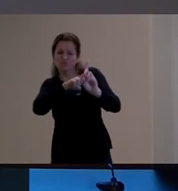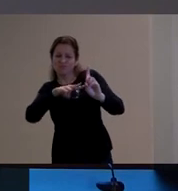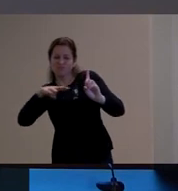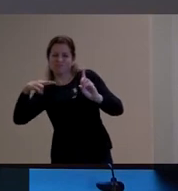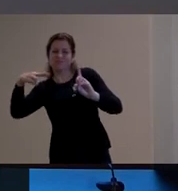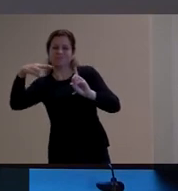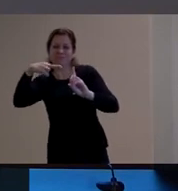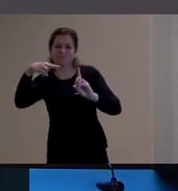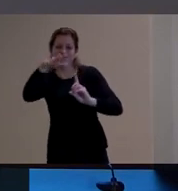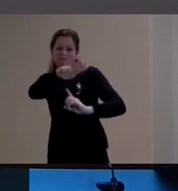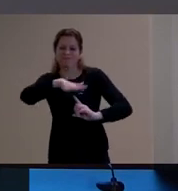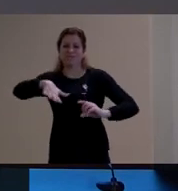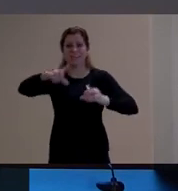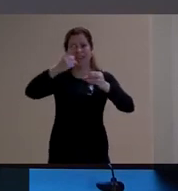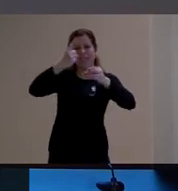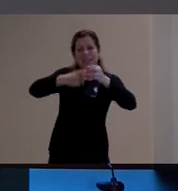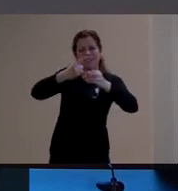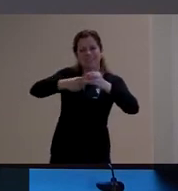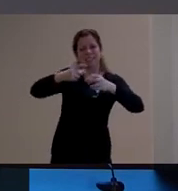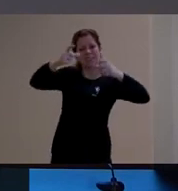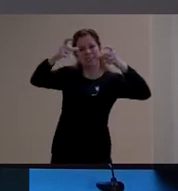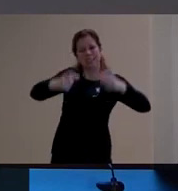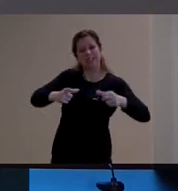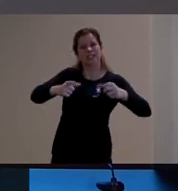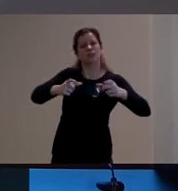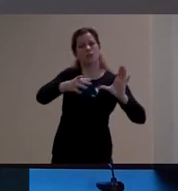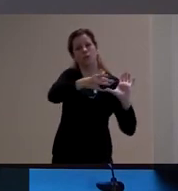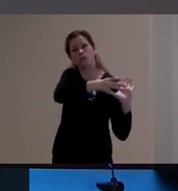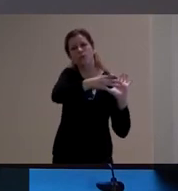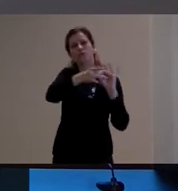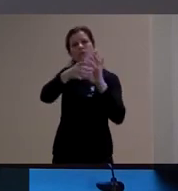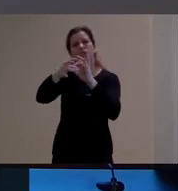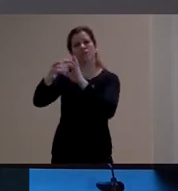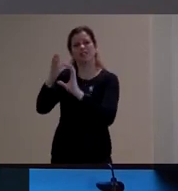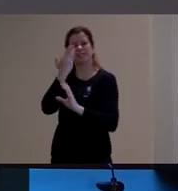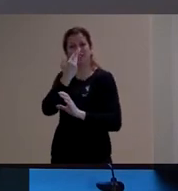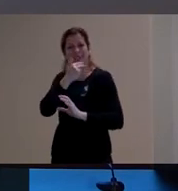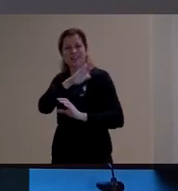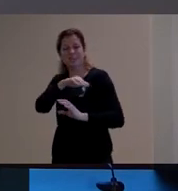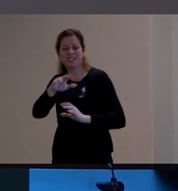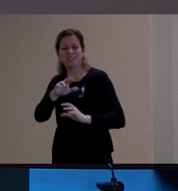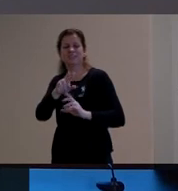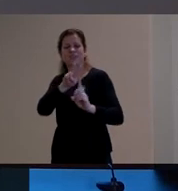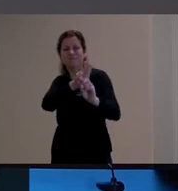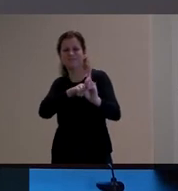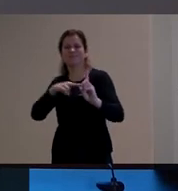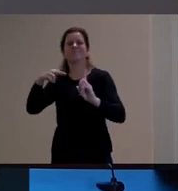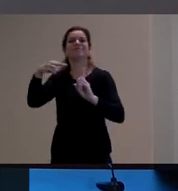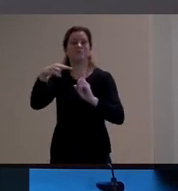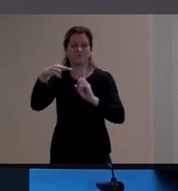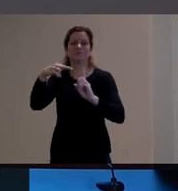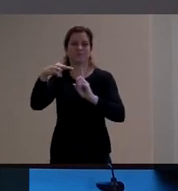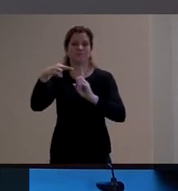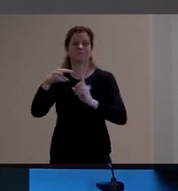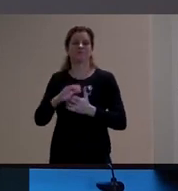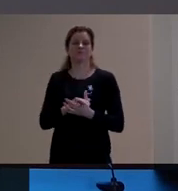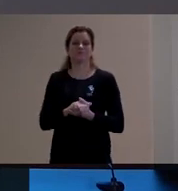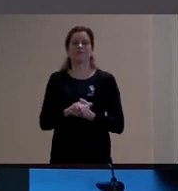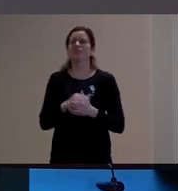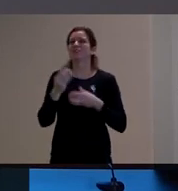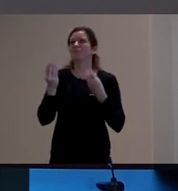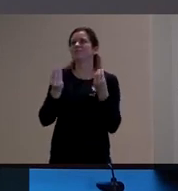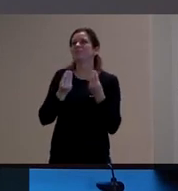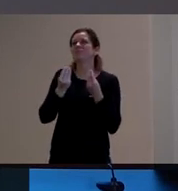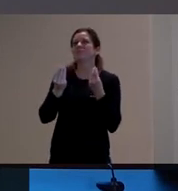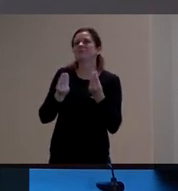cidade dela naquele contexto enfim vão se transformar nesse escrito que como eu disse